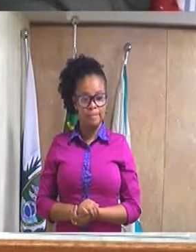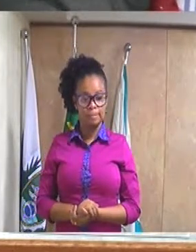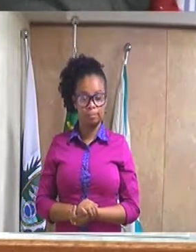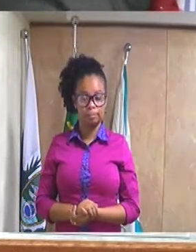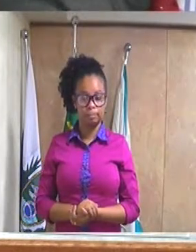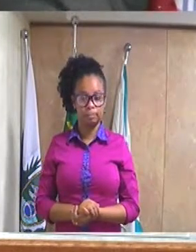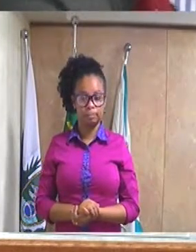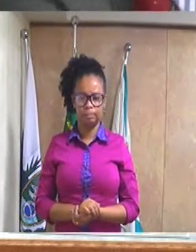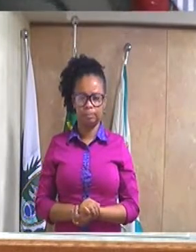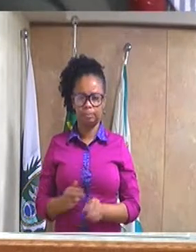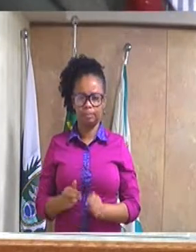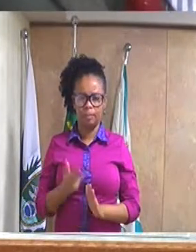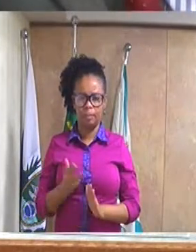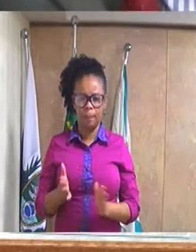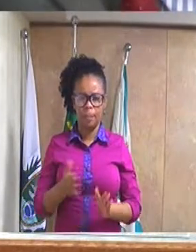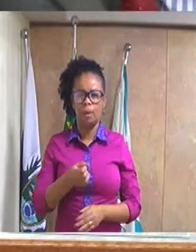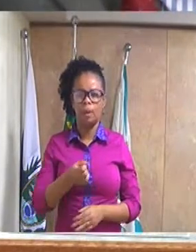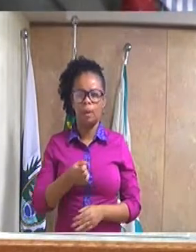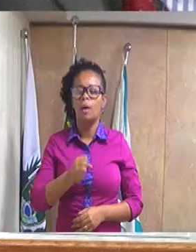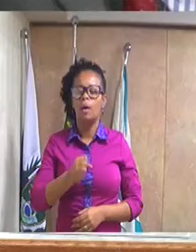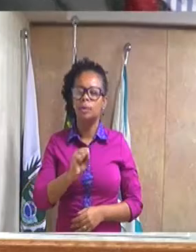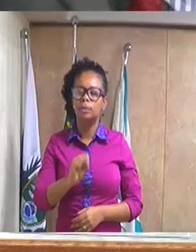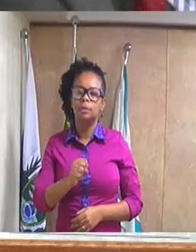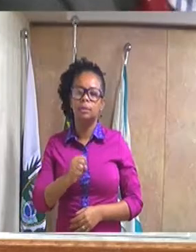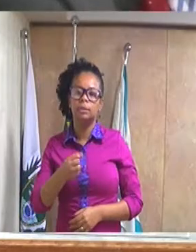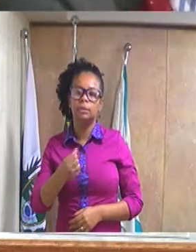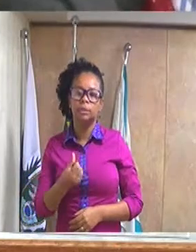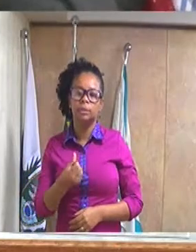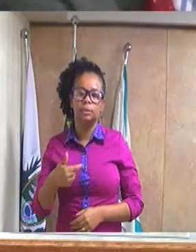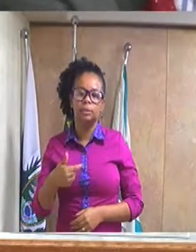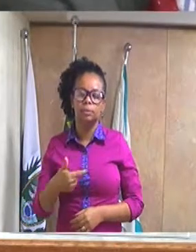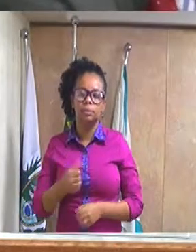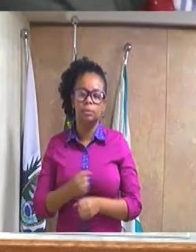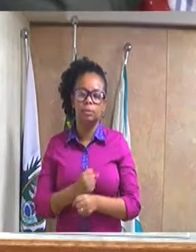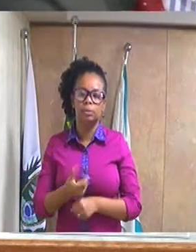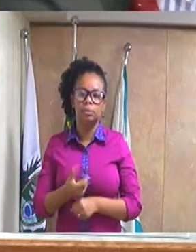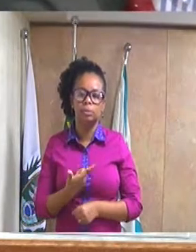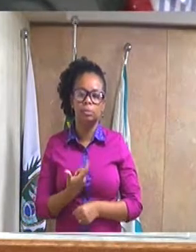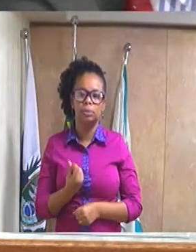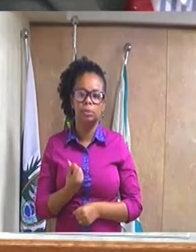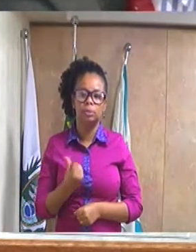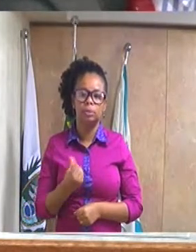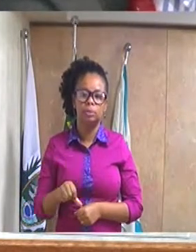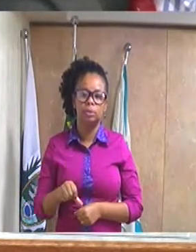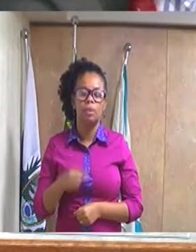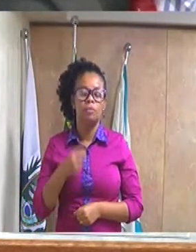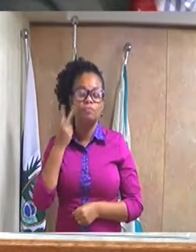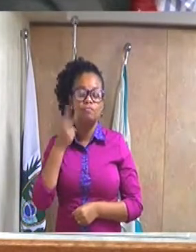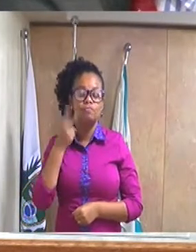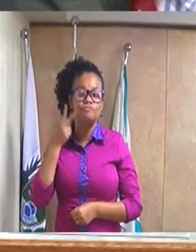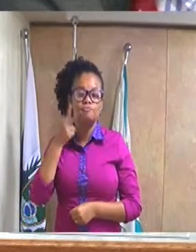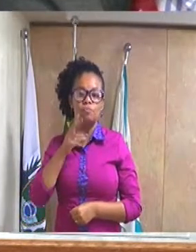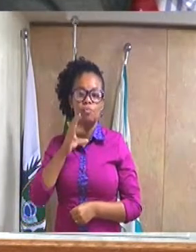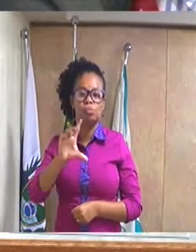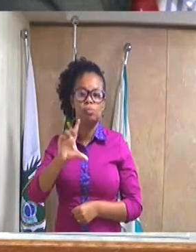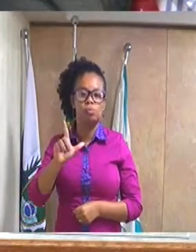Requerimento número 862, 2019. Do excelentíssimo senhor vereador Cláudio,